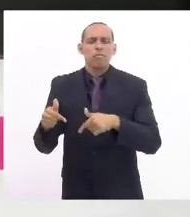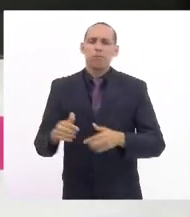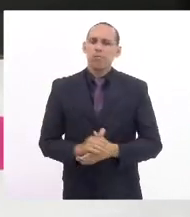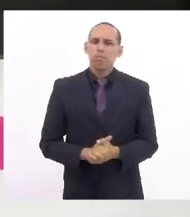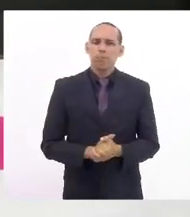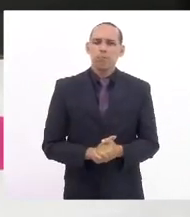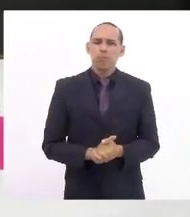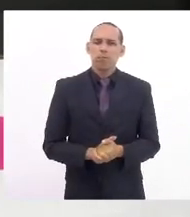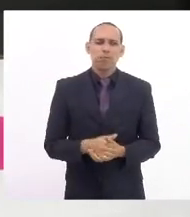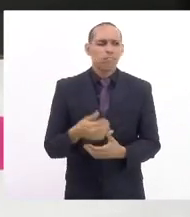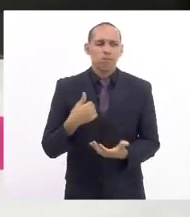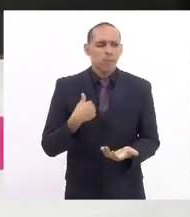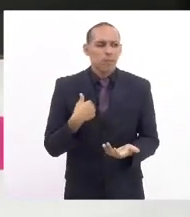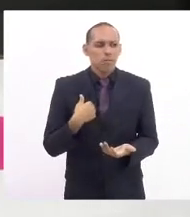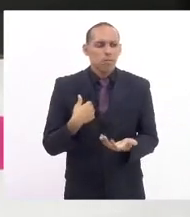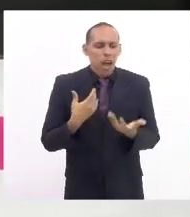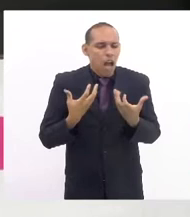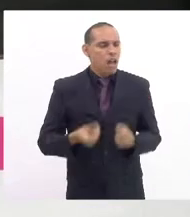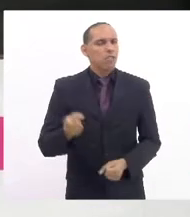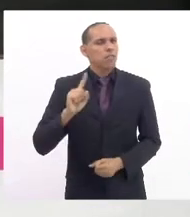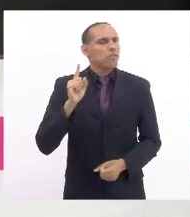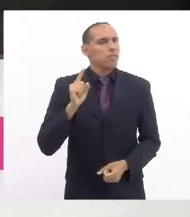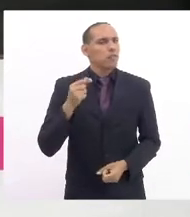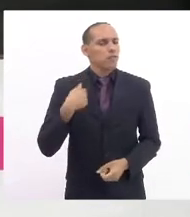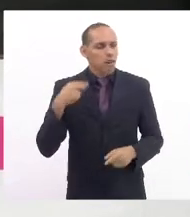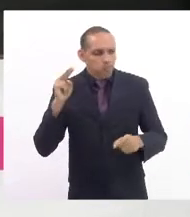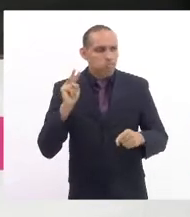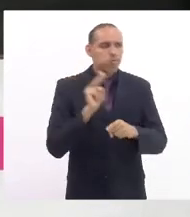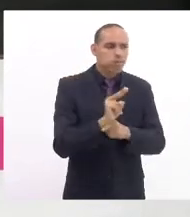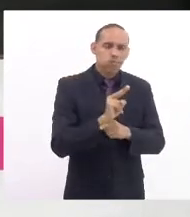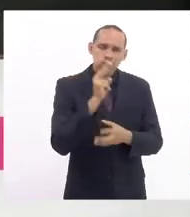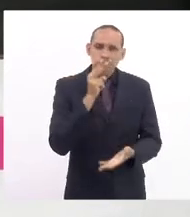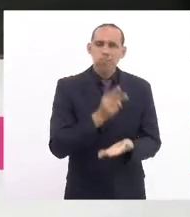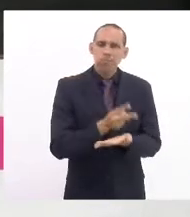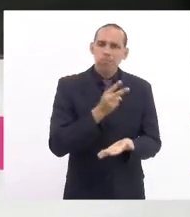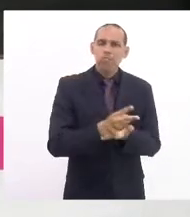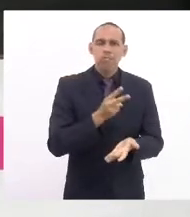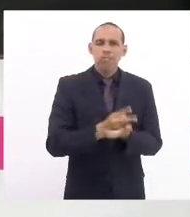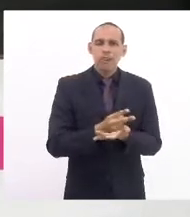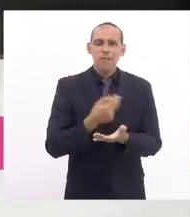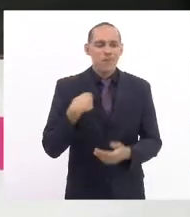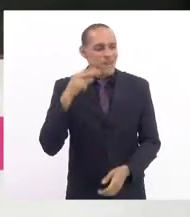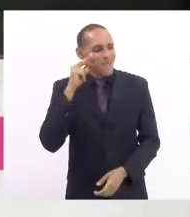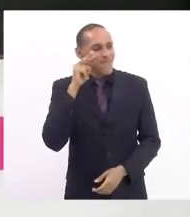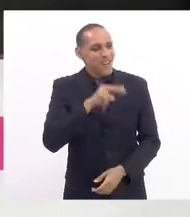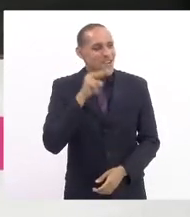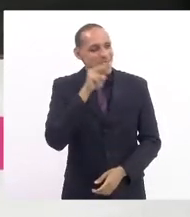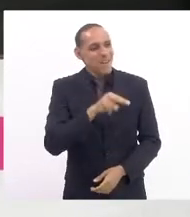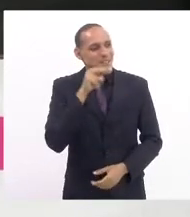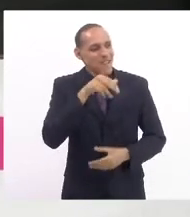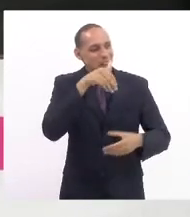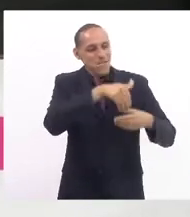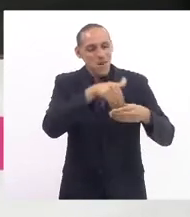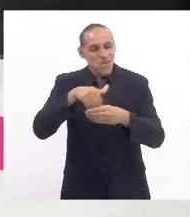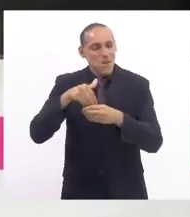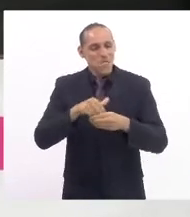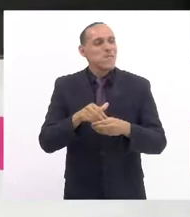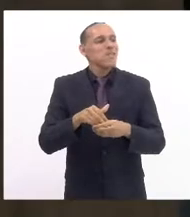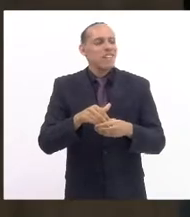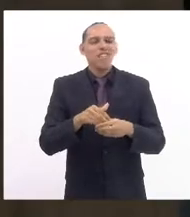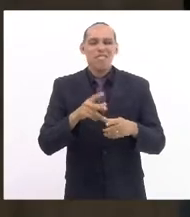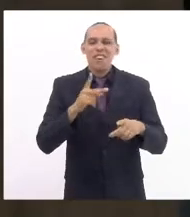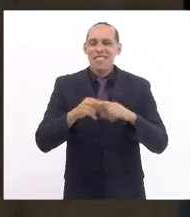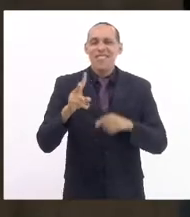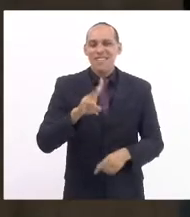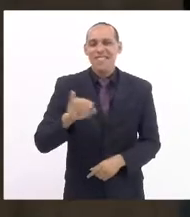consigo resistir e não sair da defesa, e a gente vai ter você, eu vou ver você ganhar a eleição, já é pré-candidata